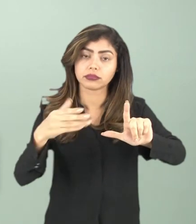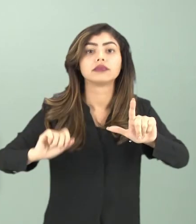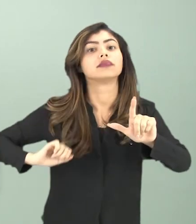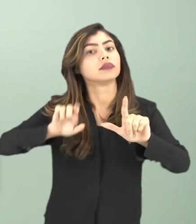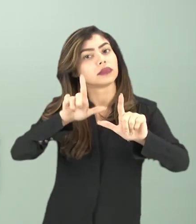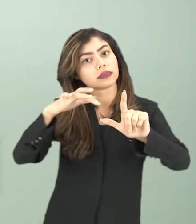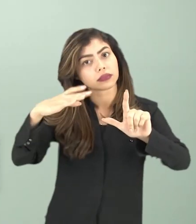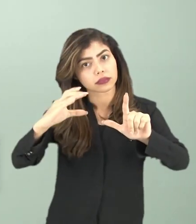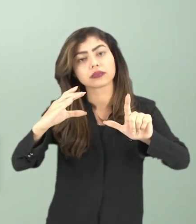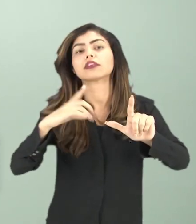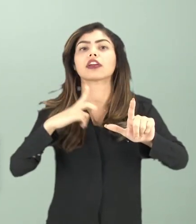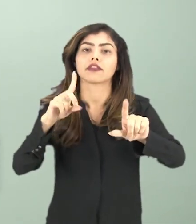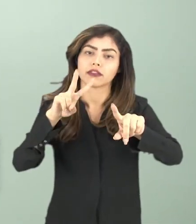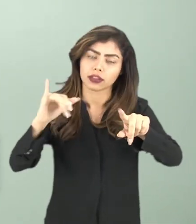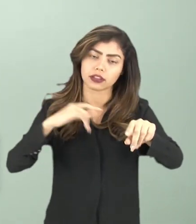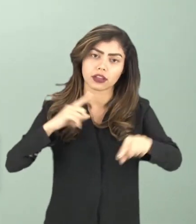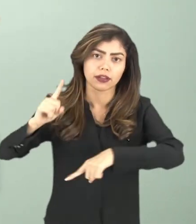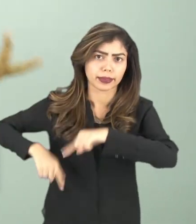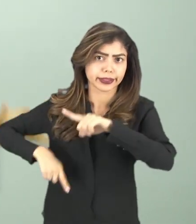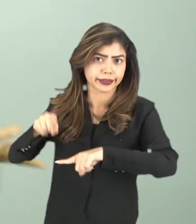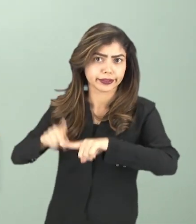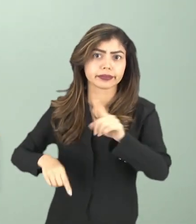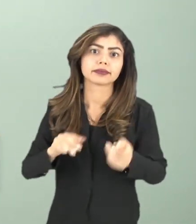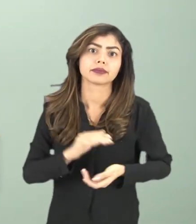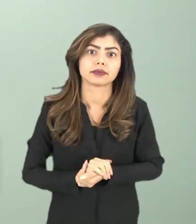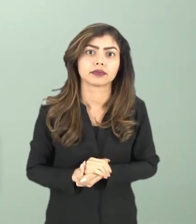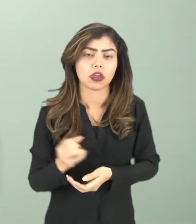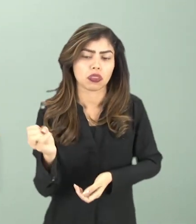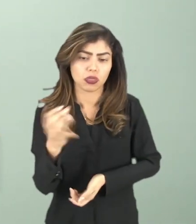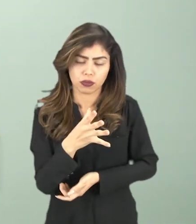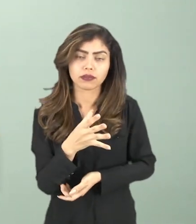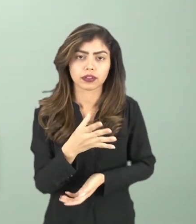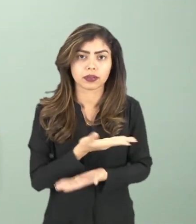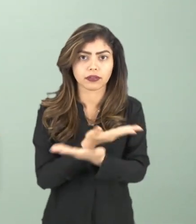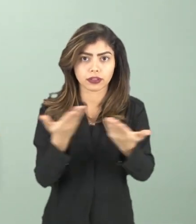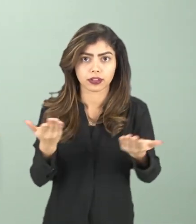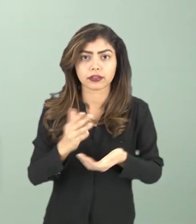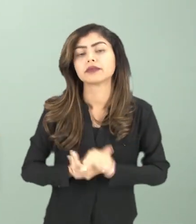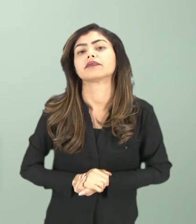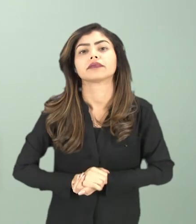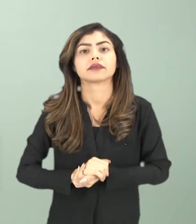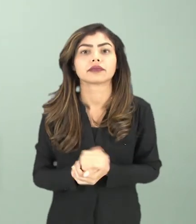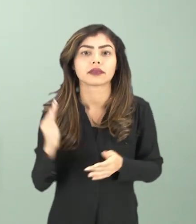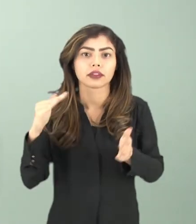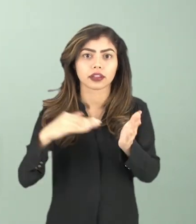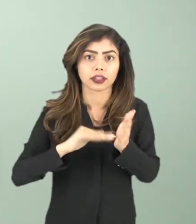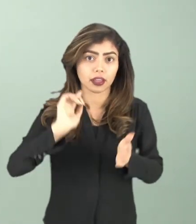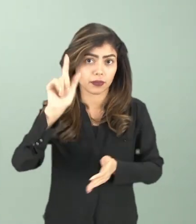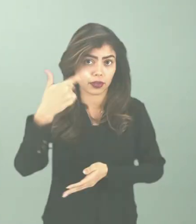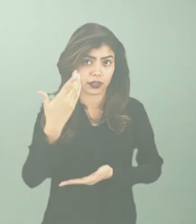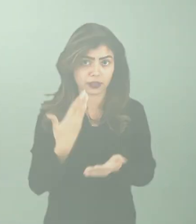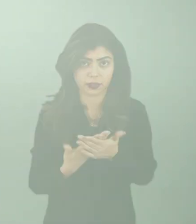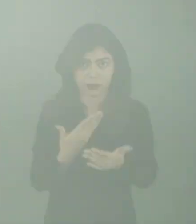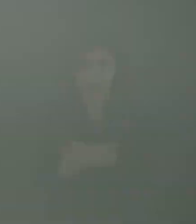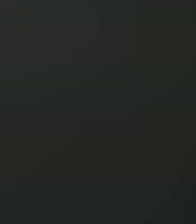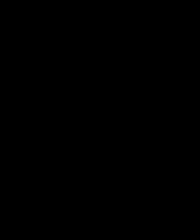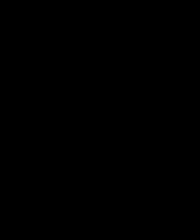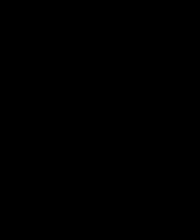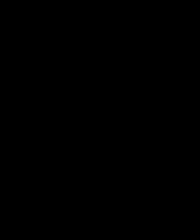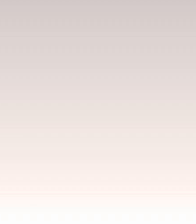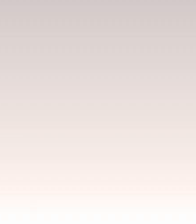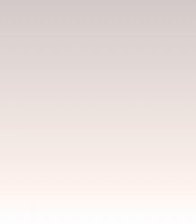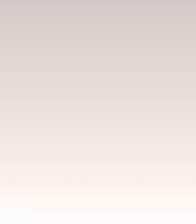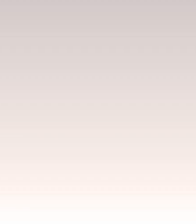vocês terão esse material e outras indicações que eu deixarei para vocês. Então, até a nossa próxima aula.